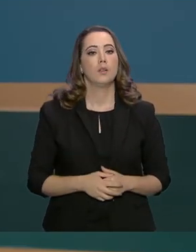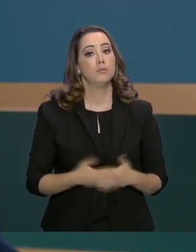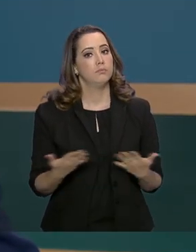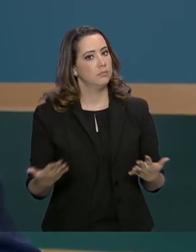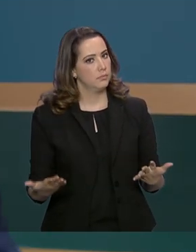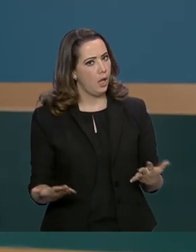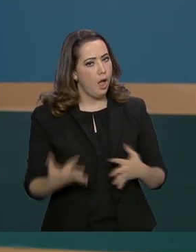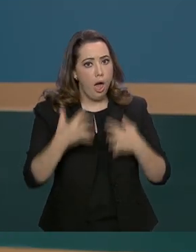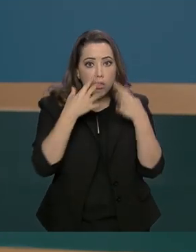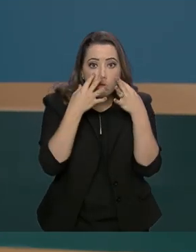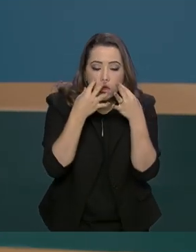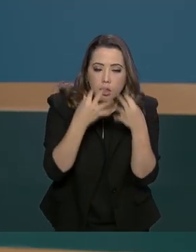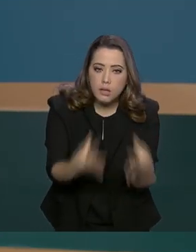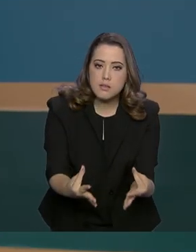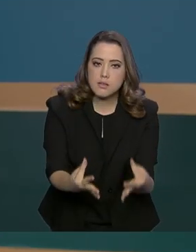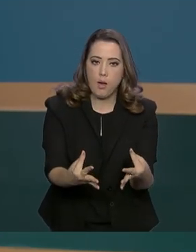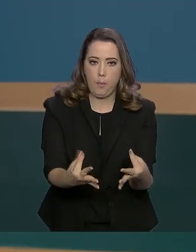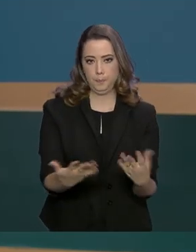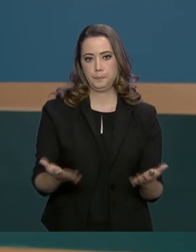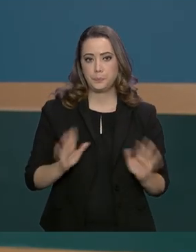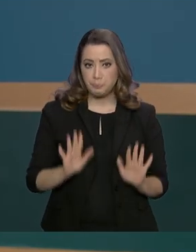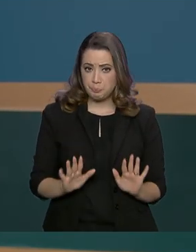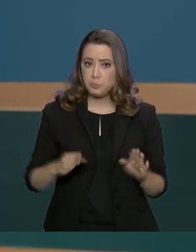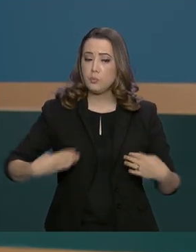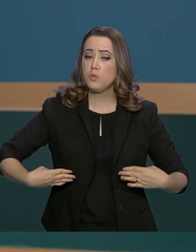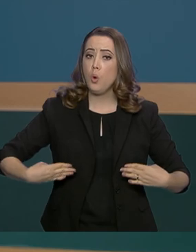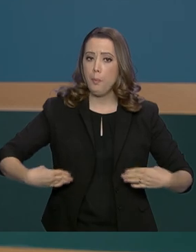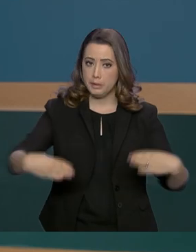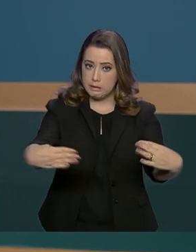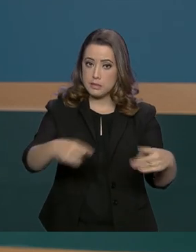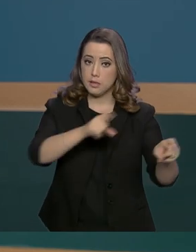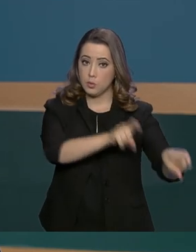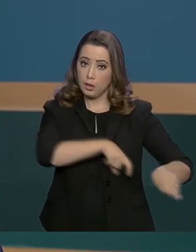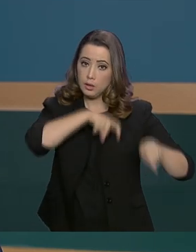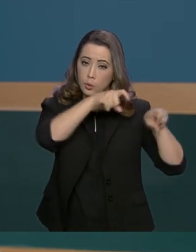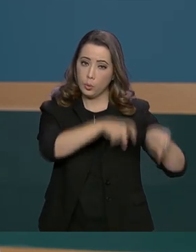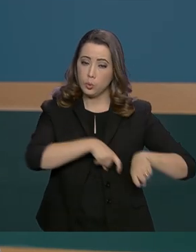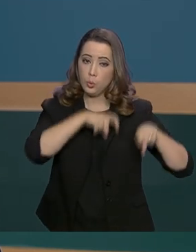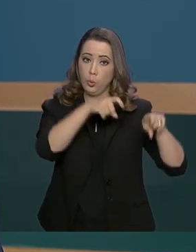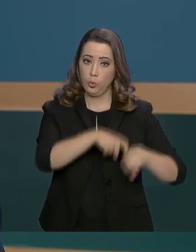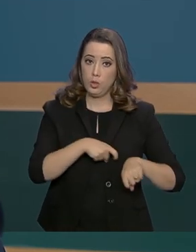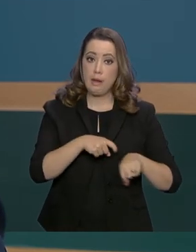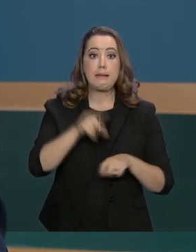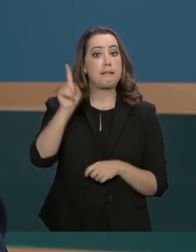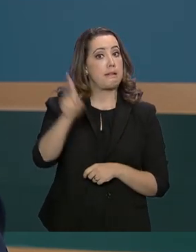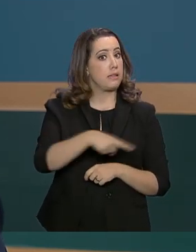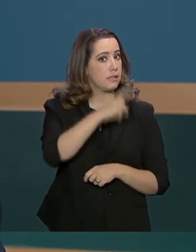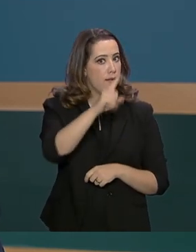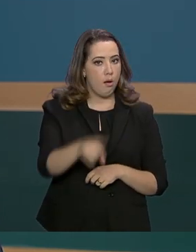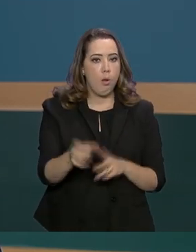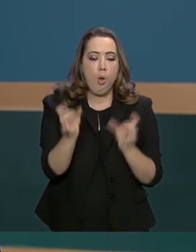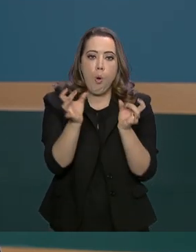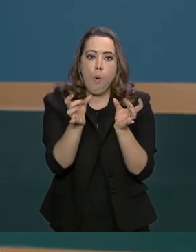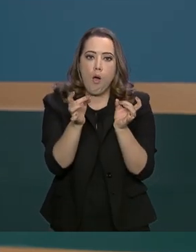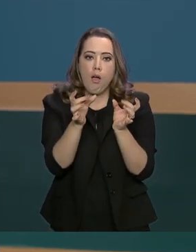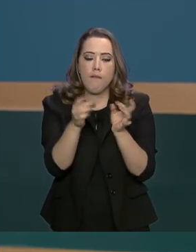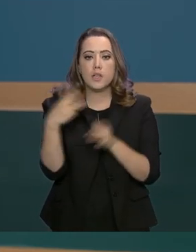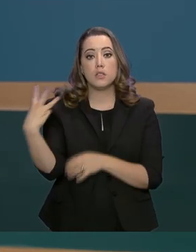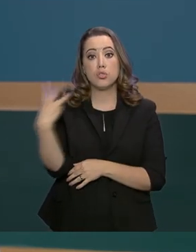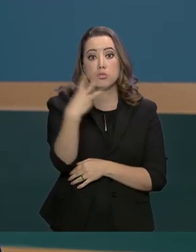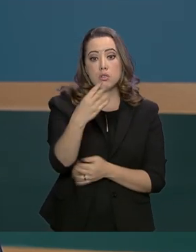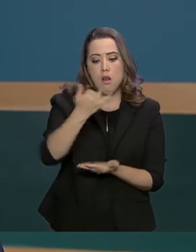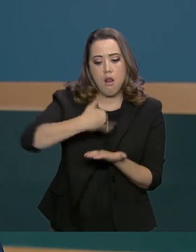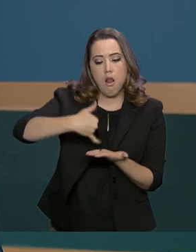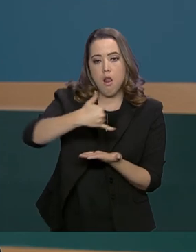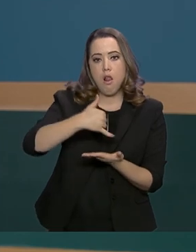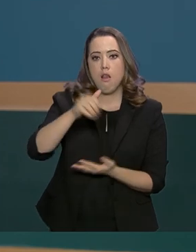Atenção consumidor. O Ministério da Agricultura, Pecuária e Abastecimento suspendeu a venda de 33 marcas de azeite de